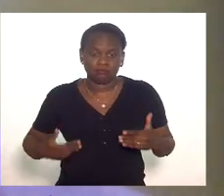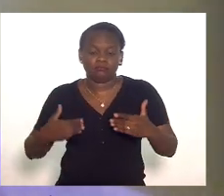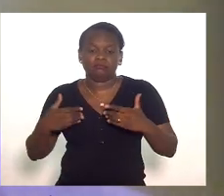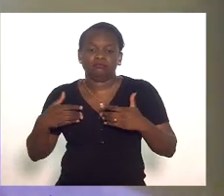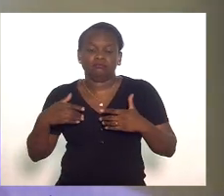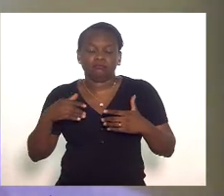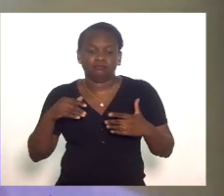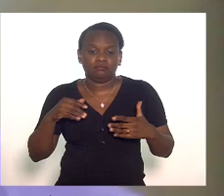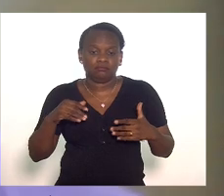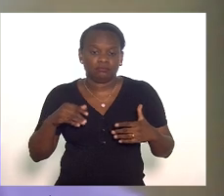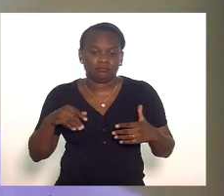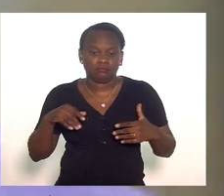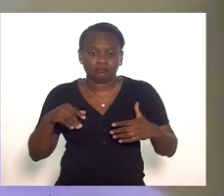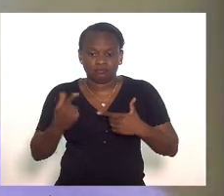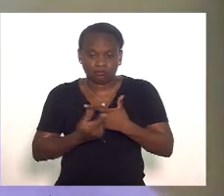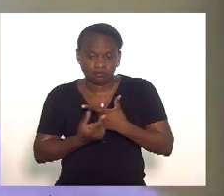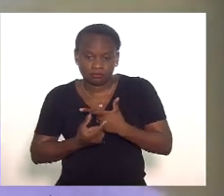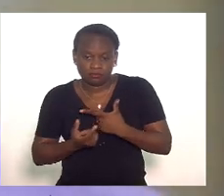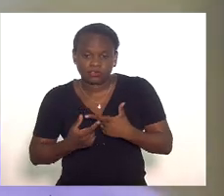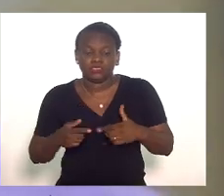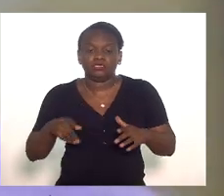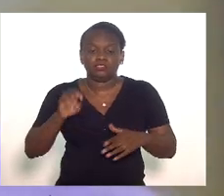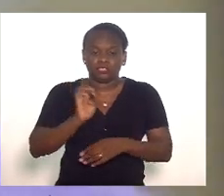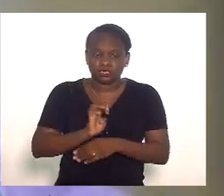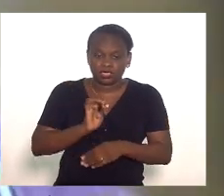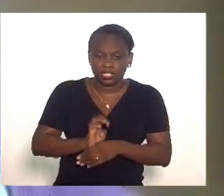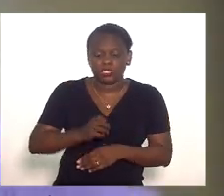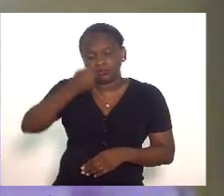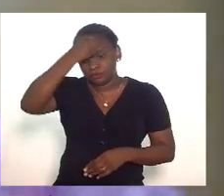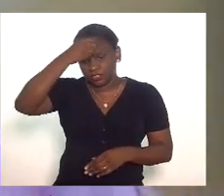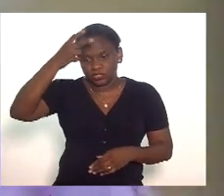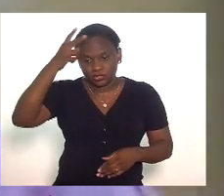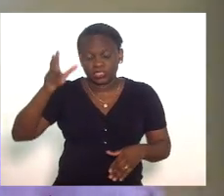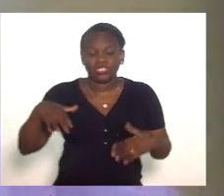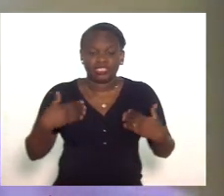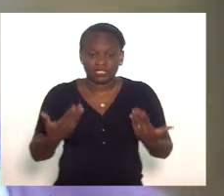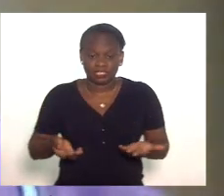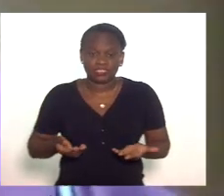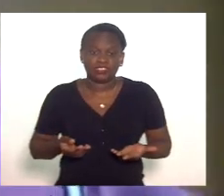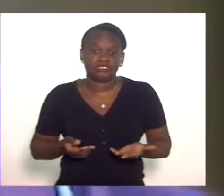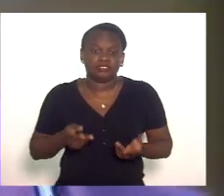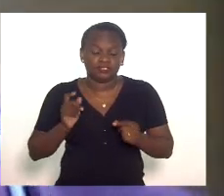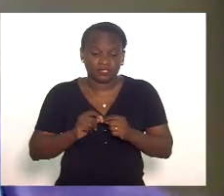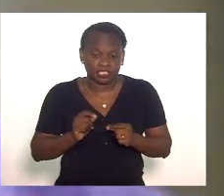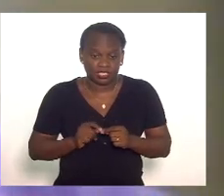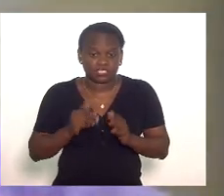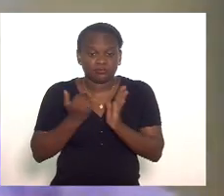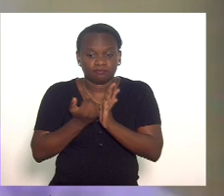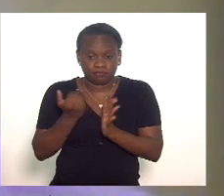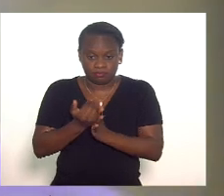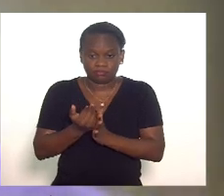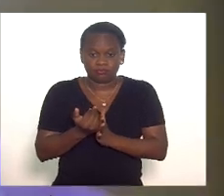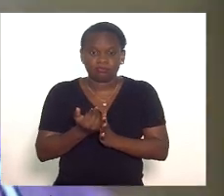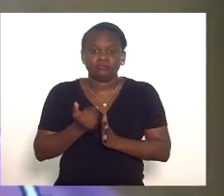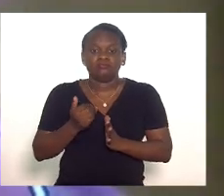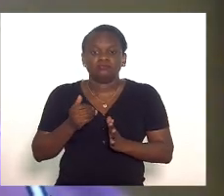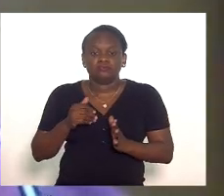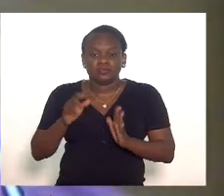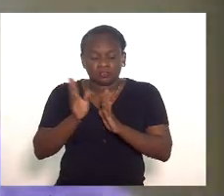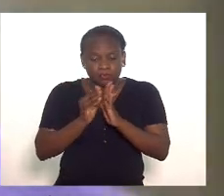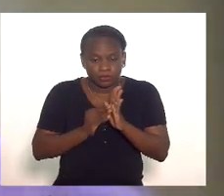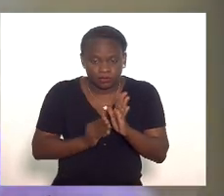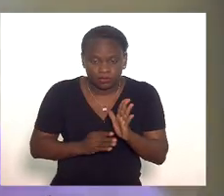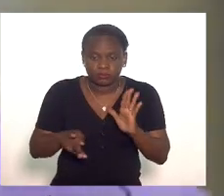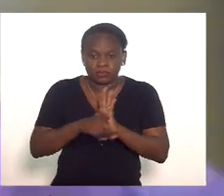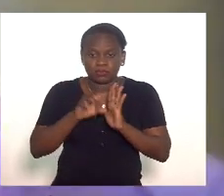chefes de poderes executivos estaduais e municipais ainda assim foi feito um acréscimo ao escopo da